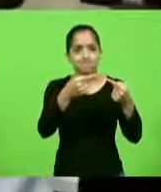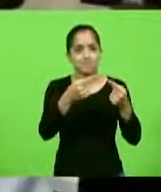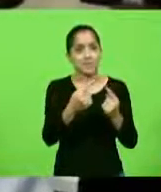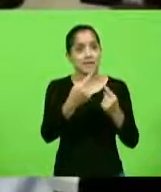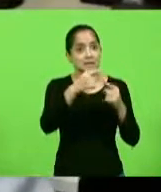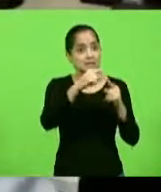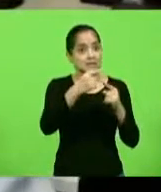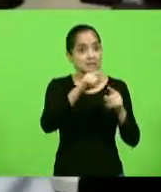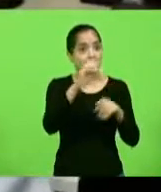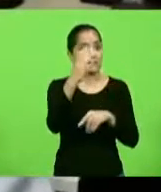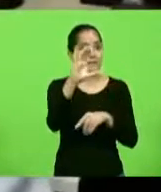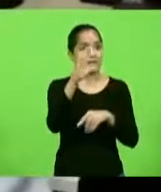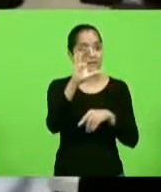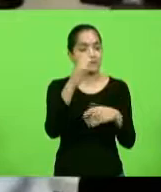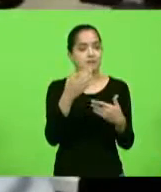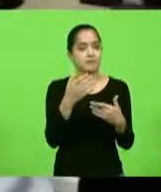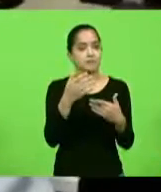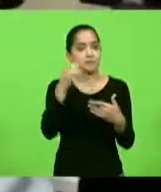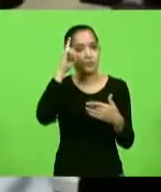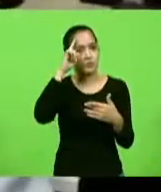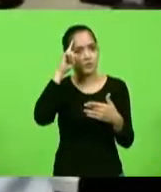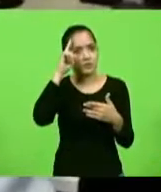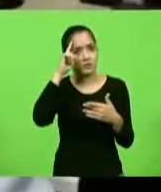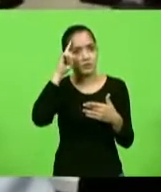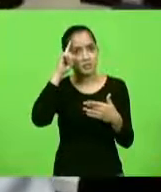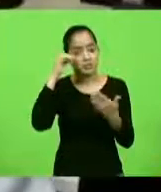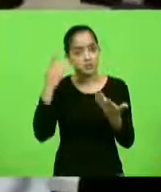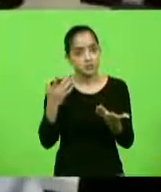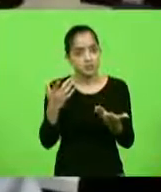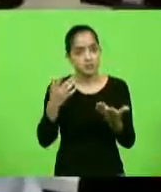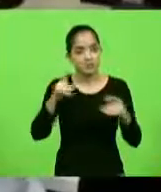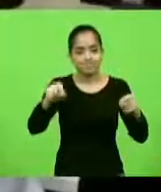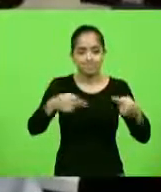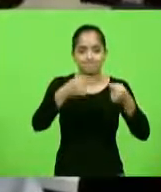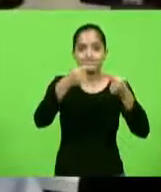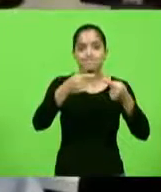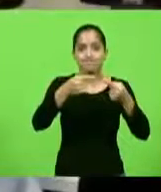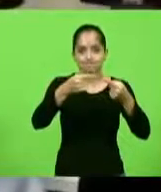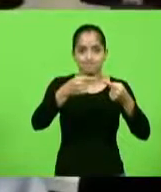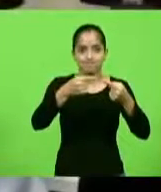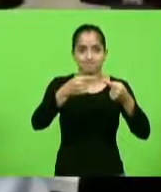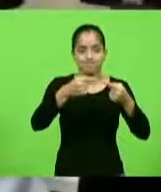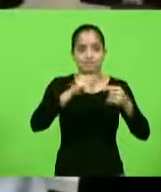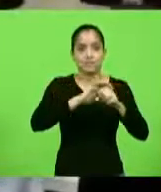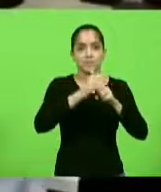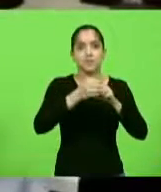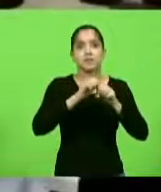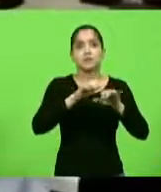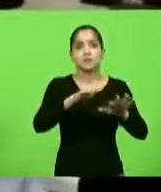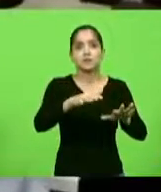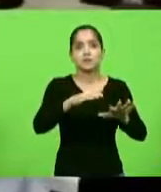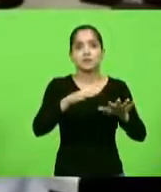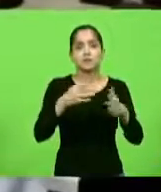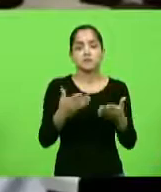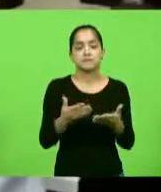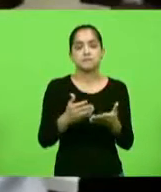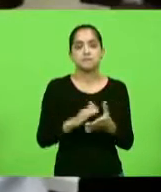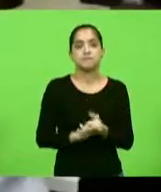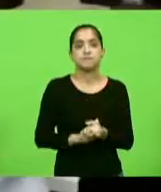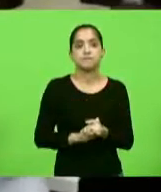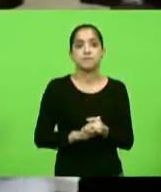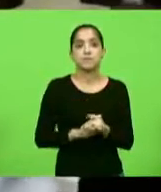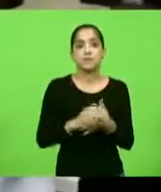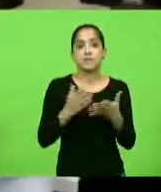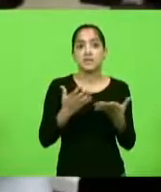e isso se reflete no dia a dia do combate à pandemia. Em vez de